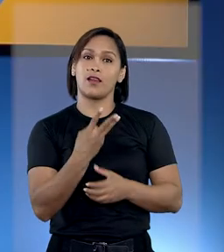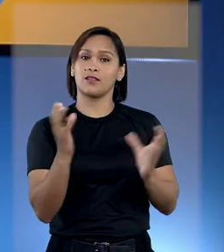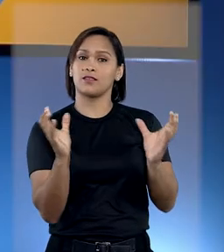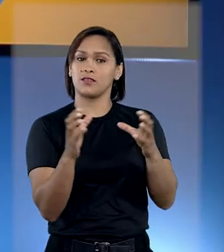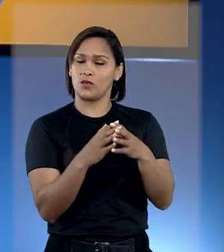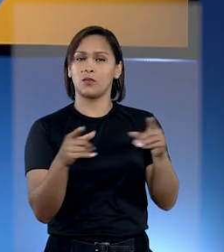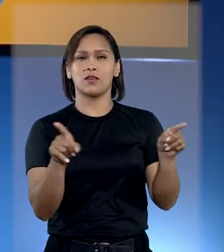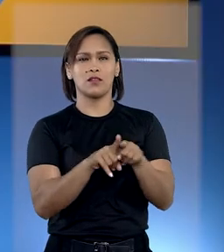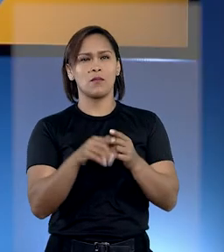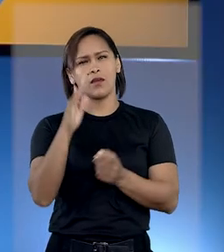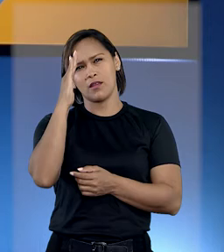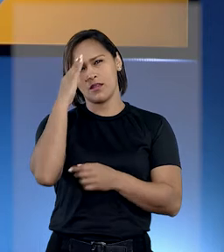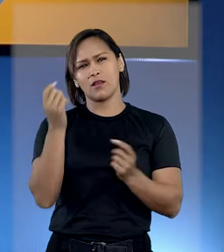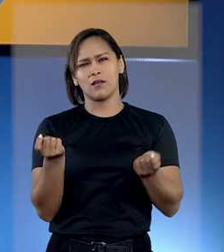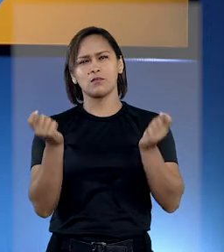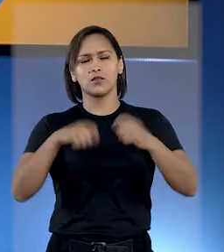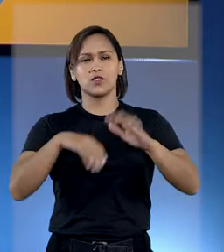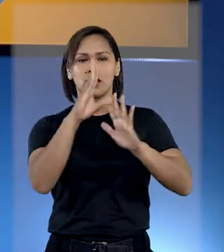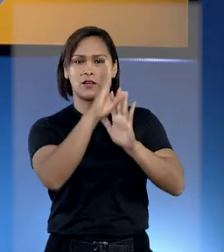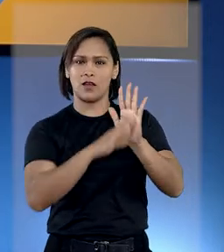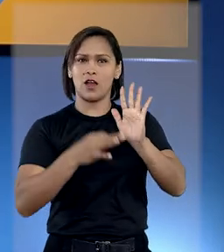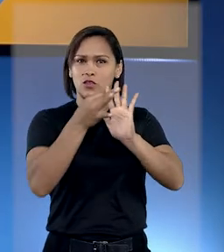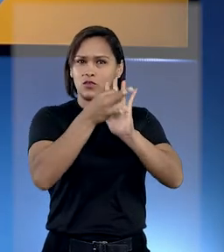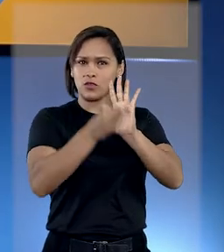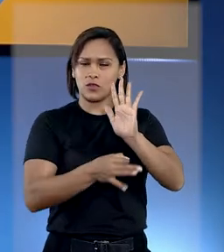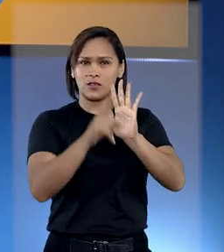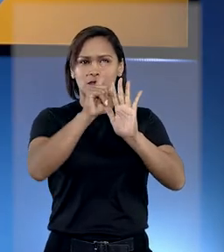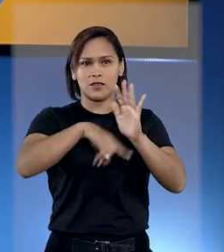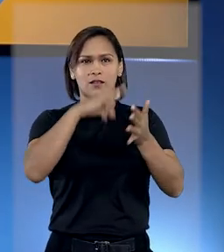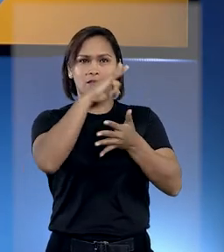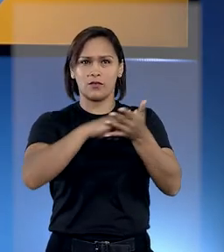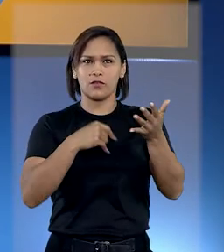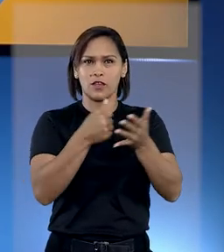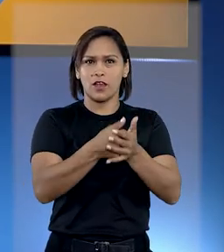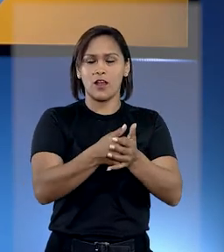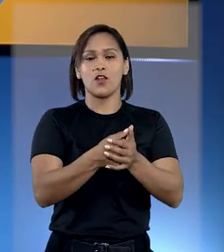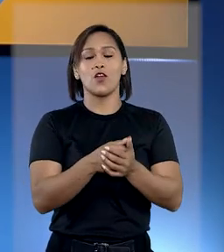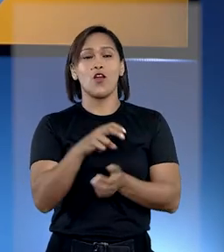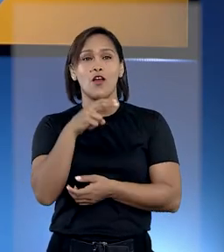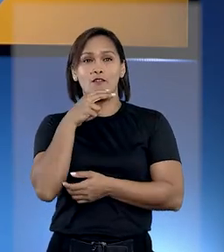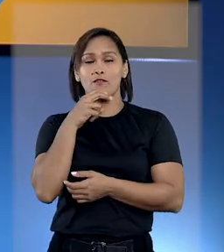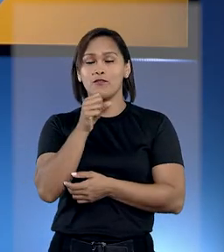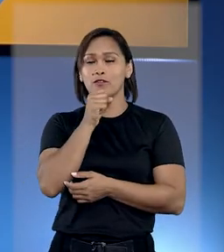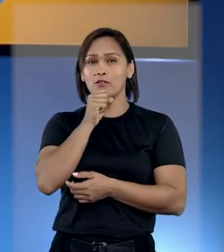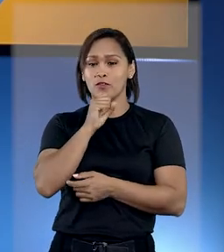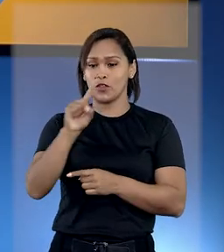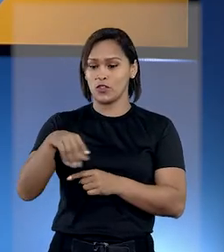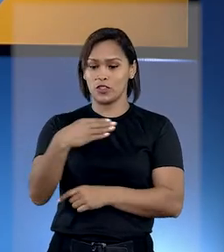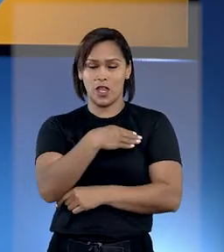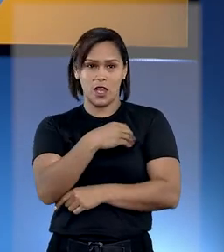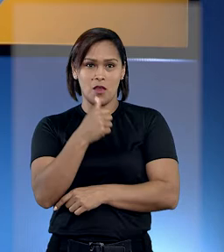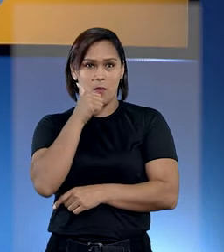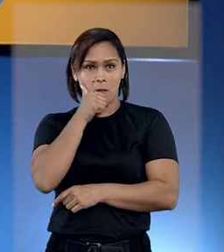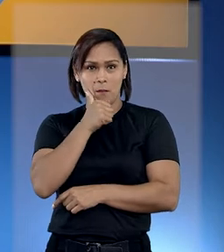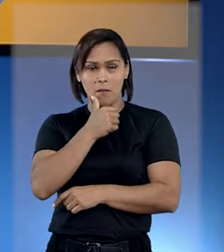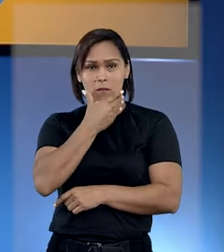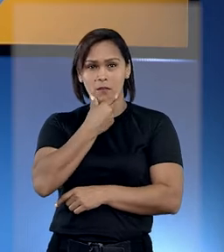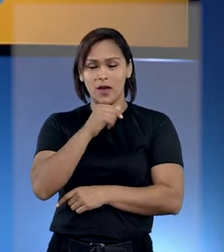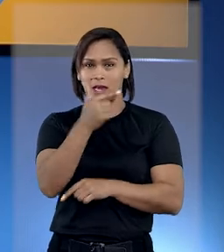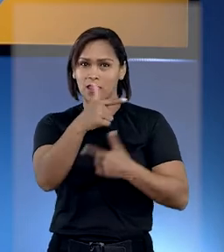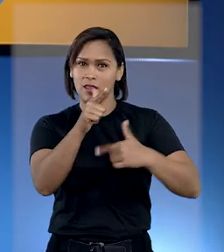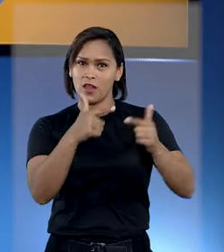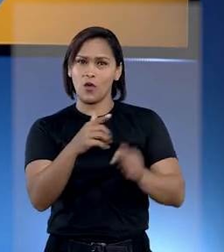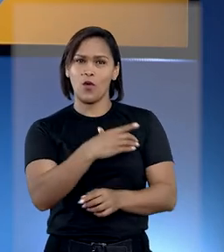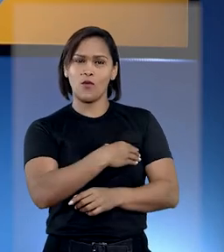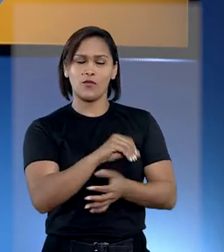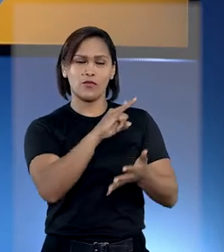terceira turma também entendeu que é possível ajuizar a ação declaratória de relação à voenga, mesmo que o pai falecido tenha